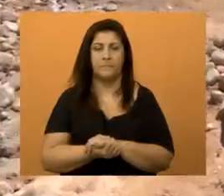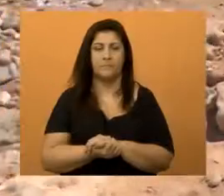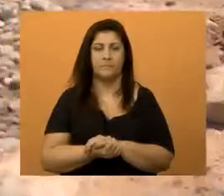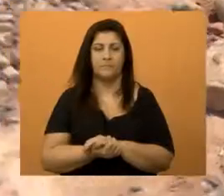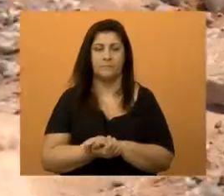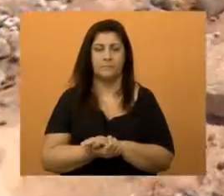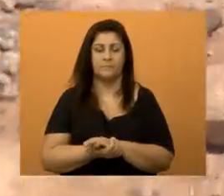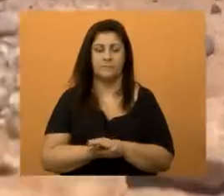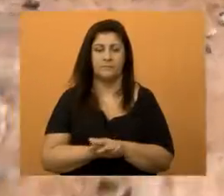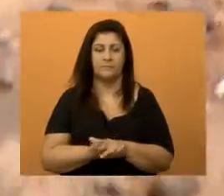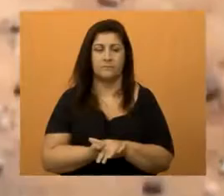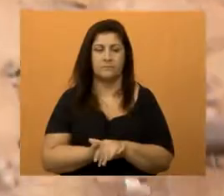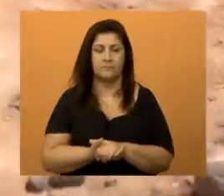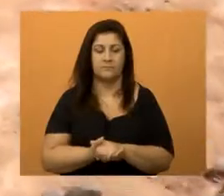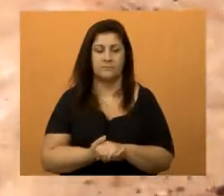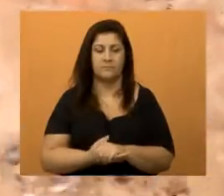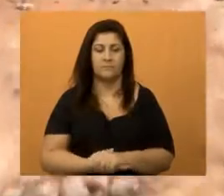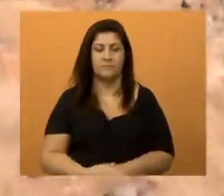Jacarei.